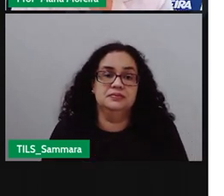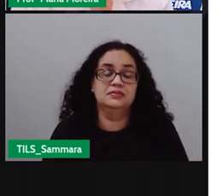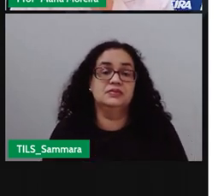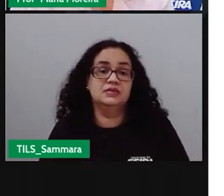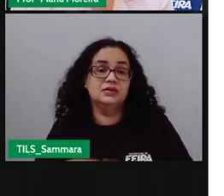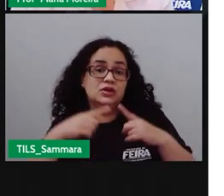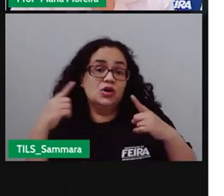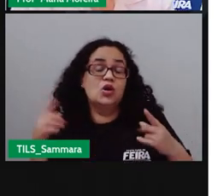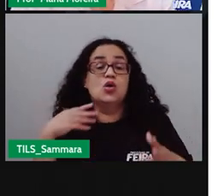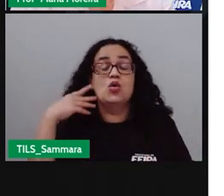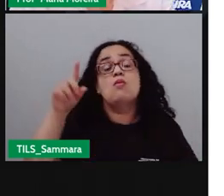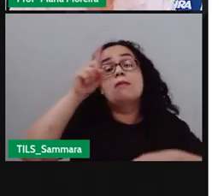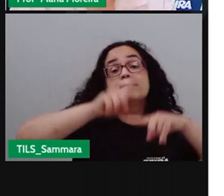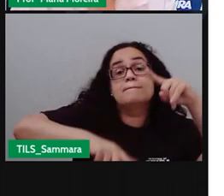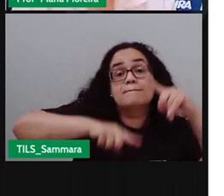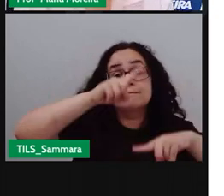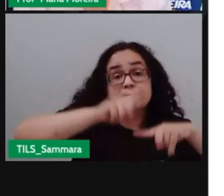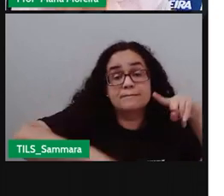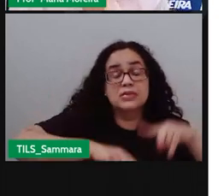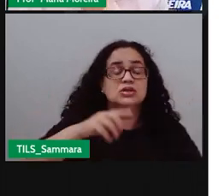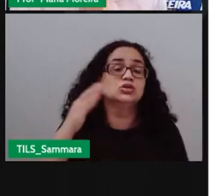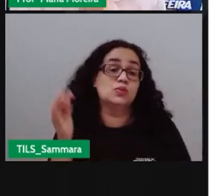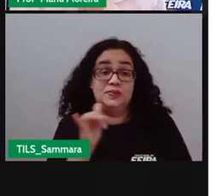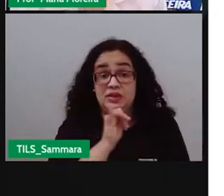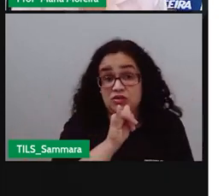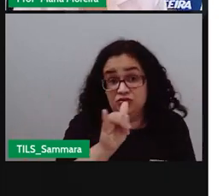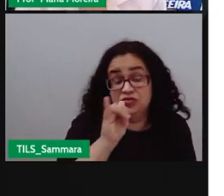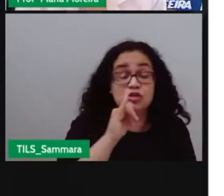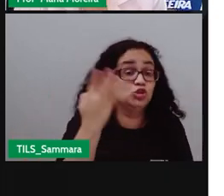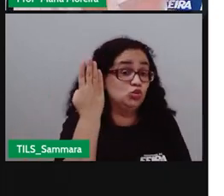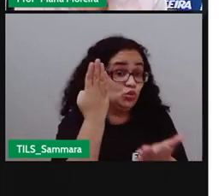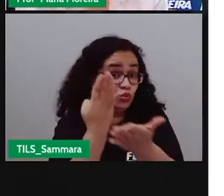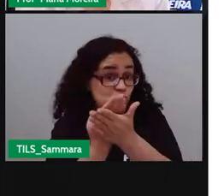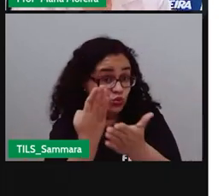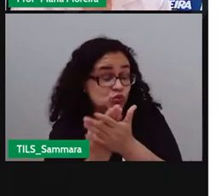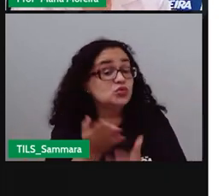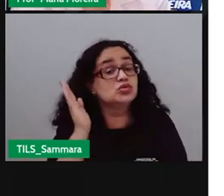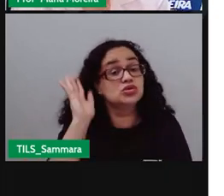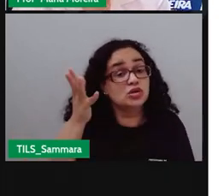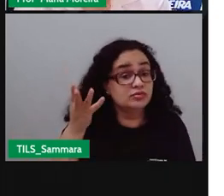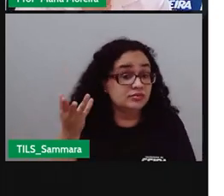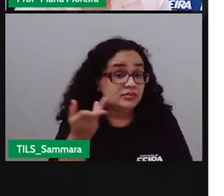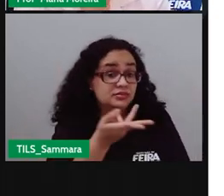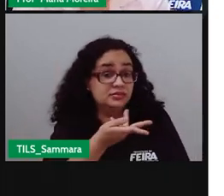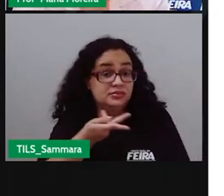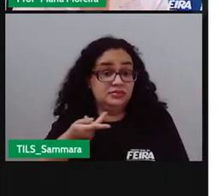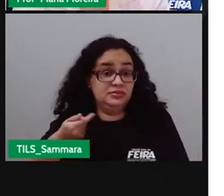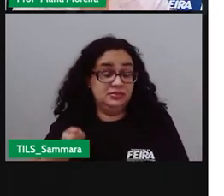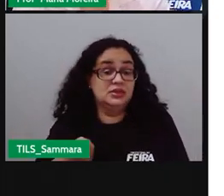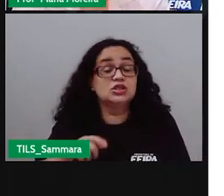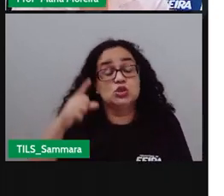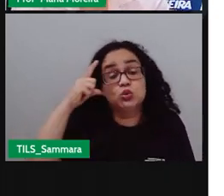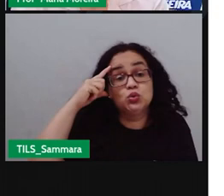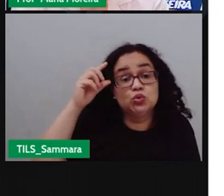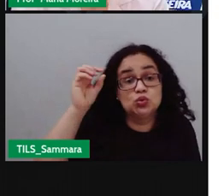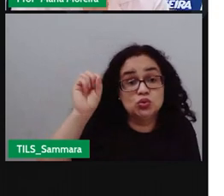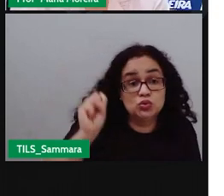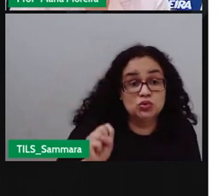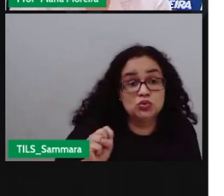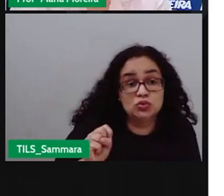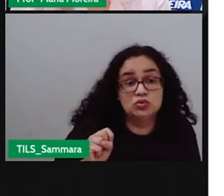Bom, com este material, né, com as informações que eu estudei superficialmente aí, estudei sobre Samara, eu